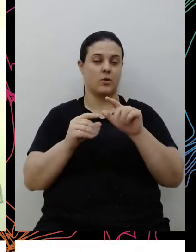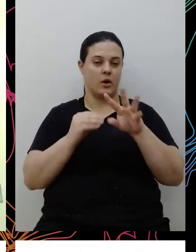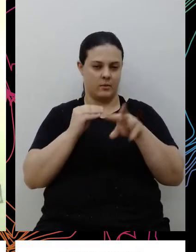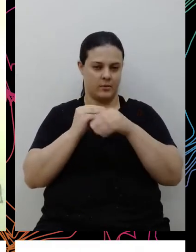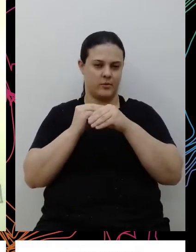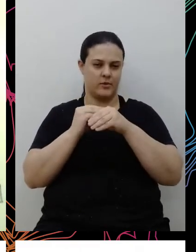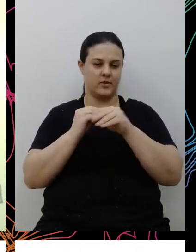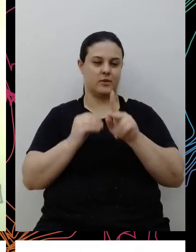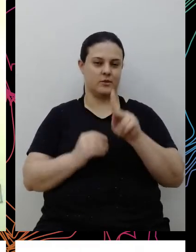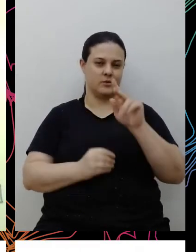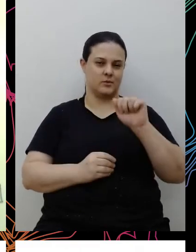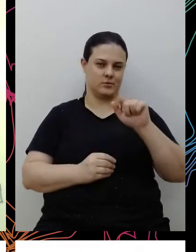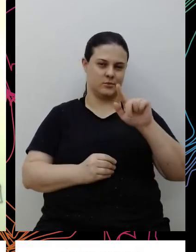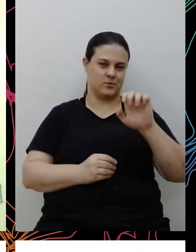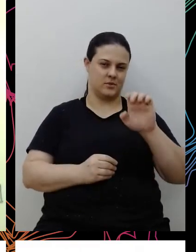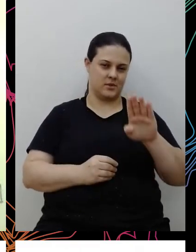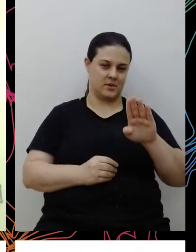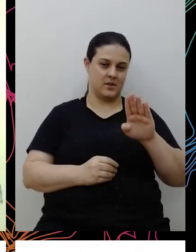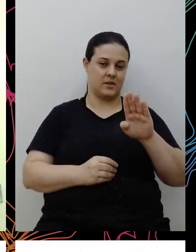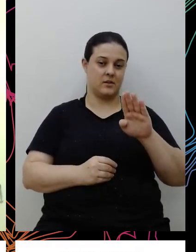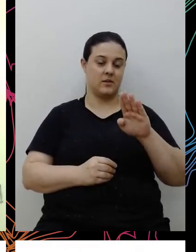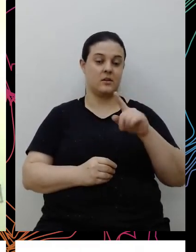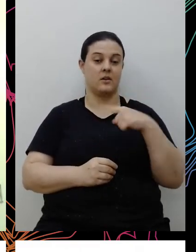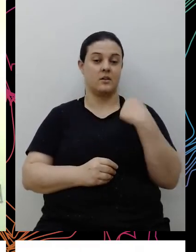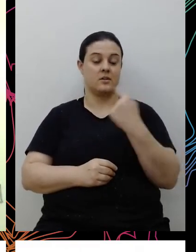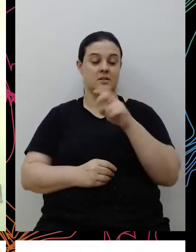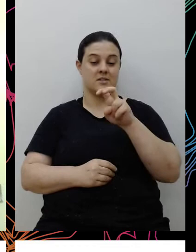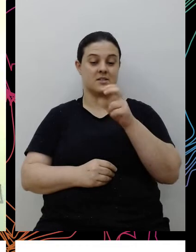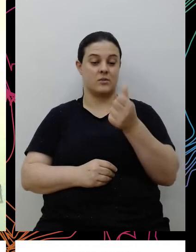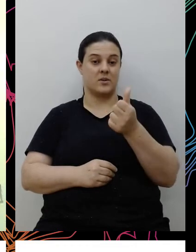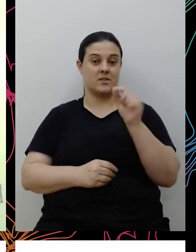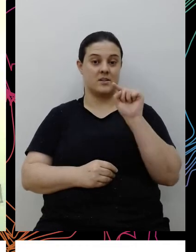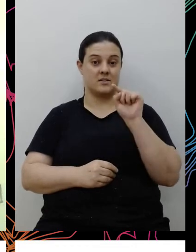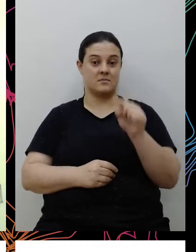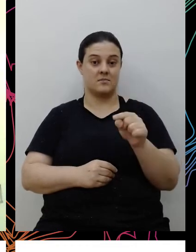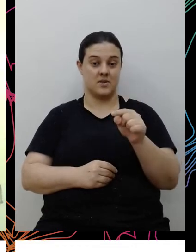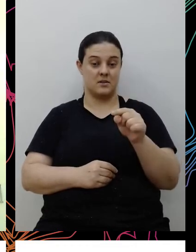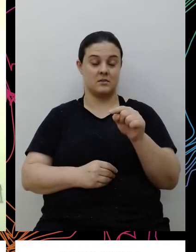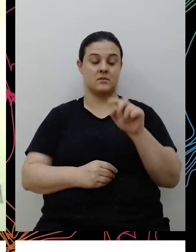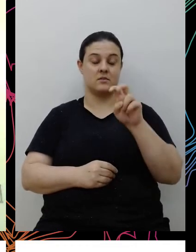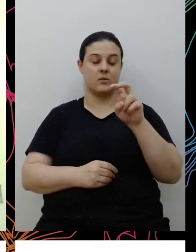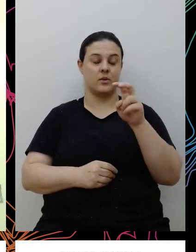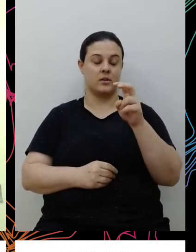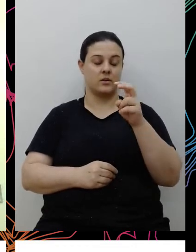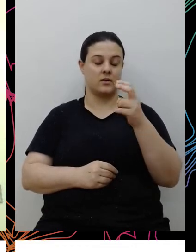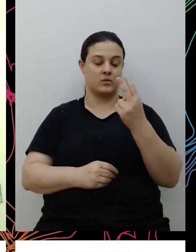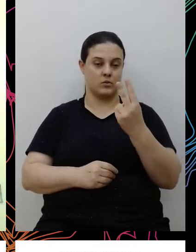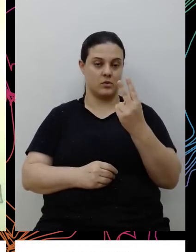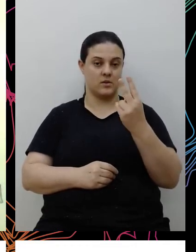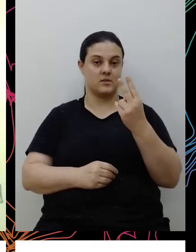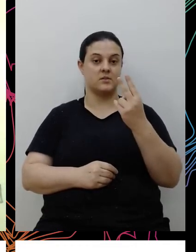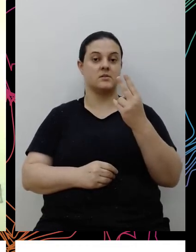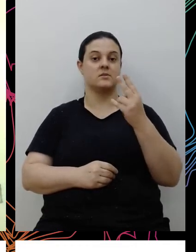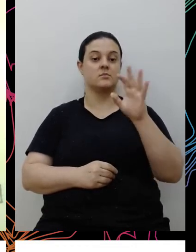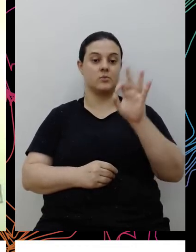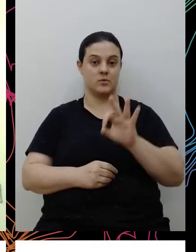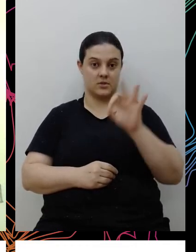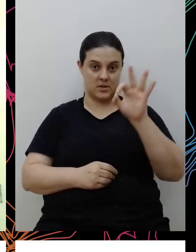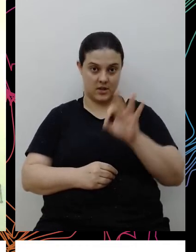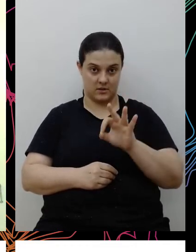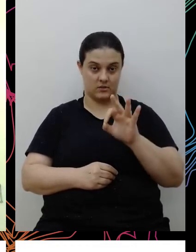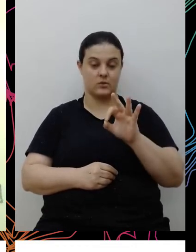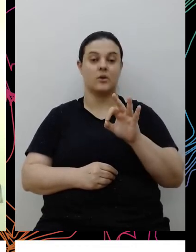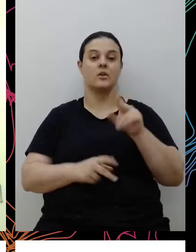gênero que o Caleb colocou, somos aí 56,2% da população brasileira hoje, que não está em cargos de alta